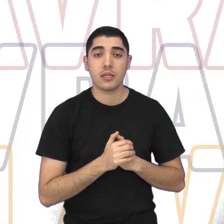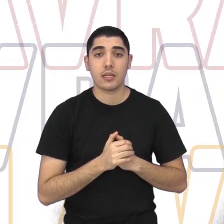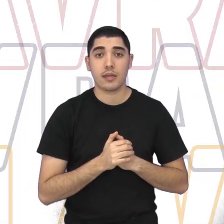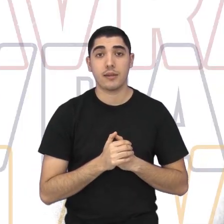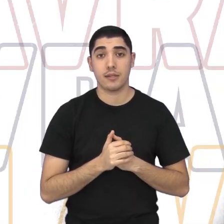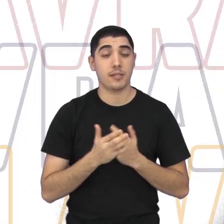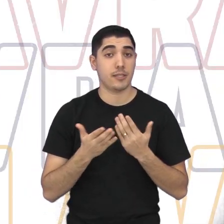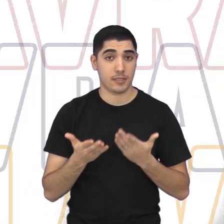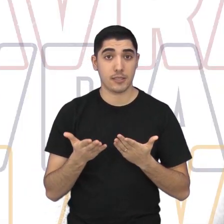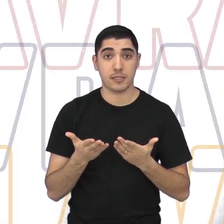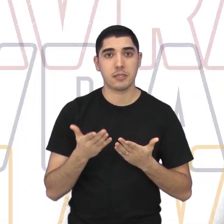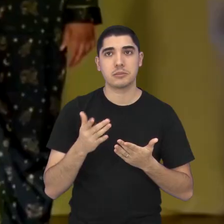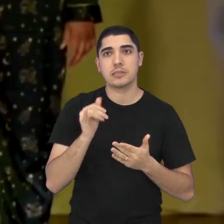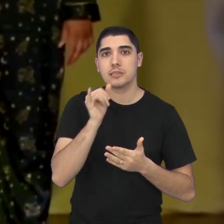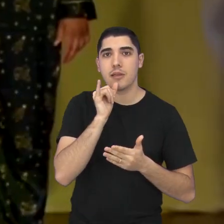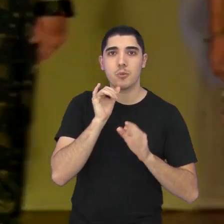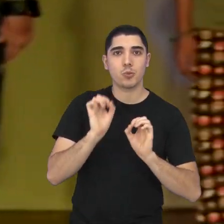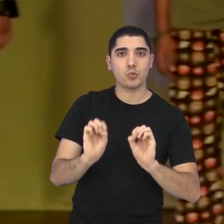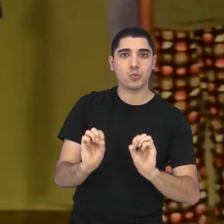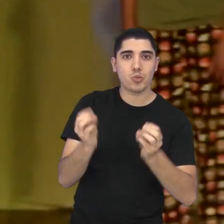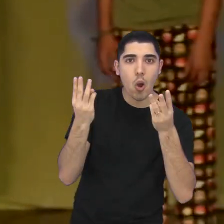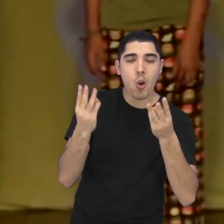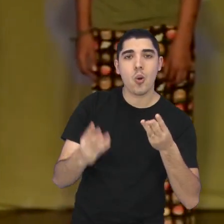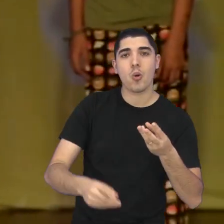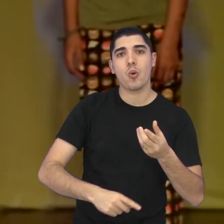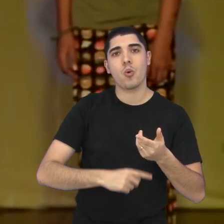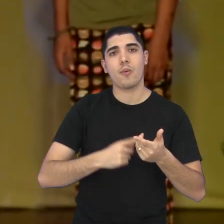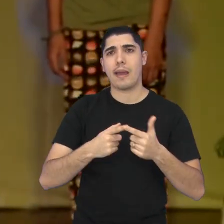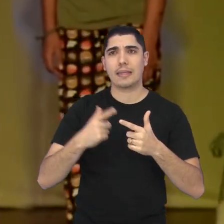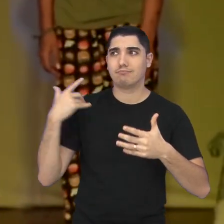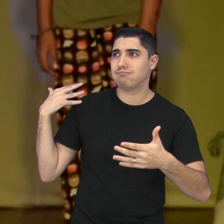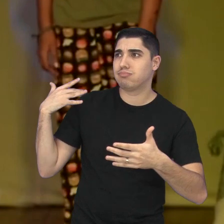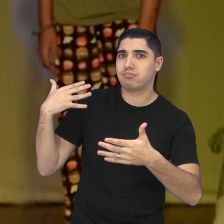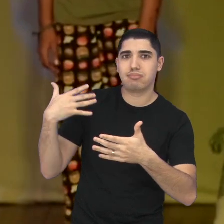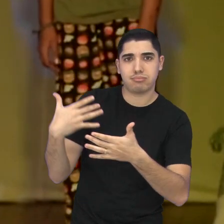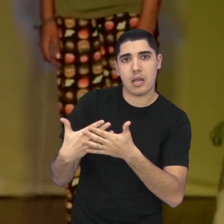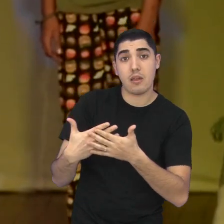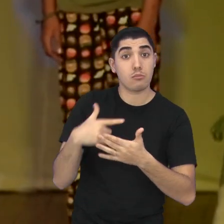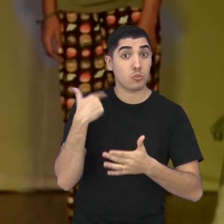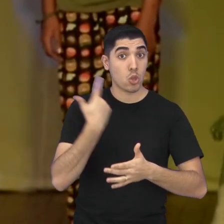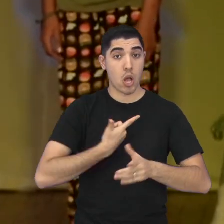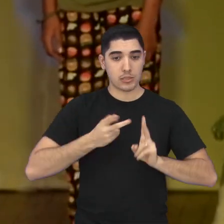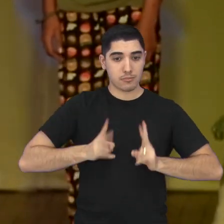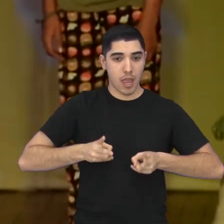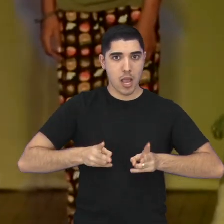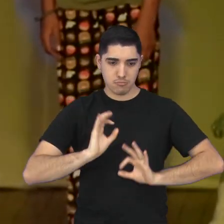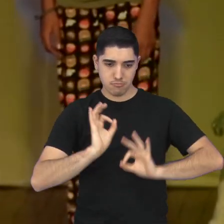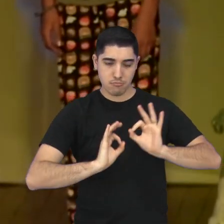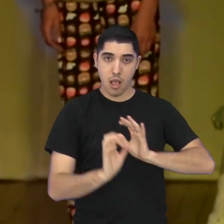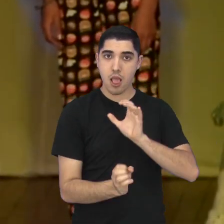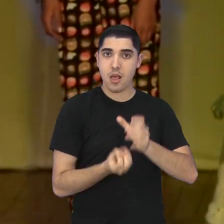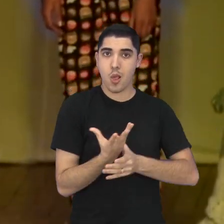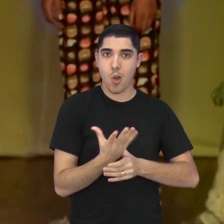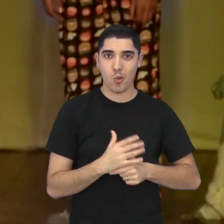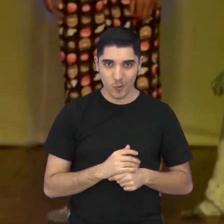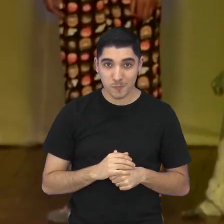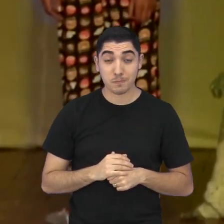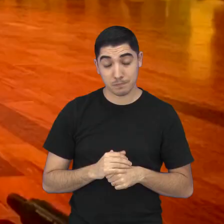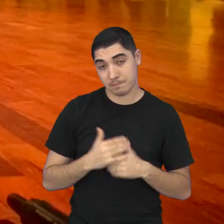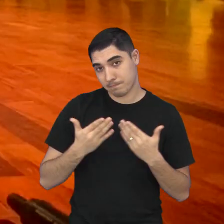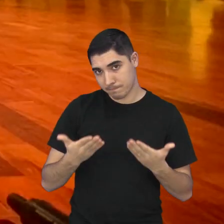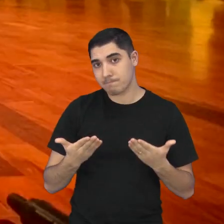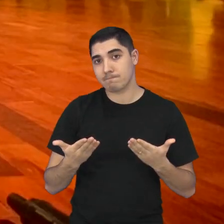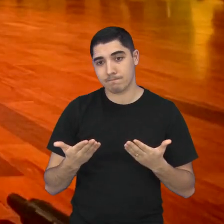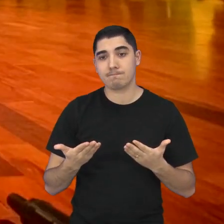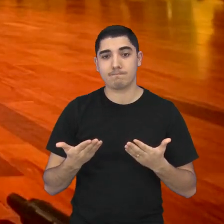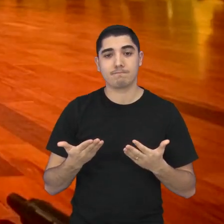a gente faz shows, né? Durante o ano, coisas que a gente mesmo produz, né? Então, a